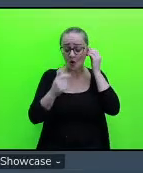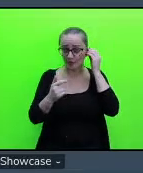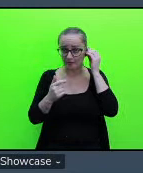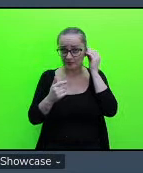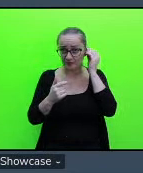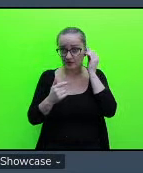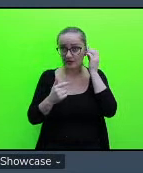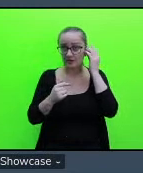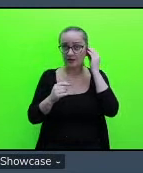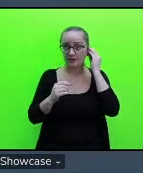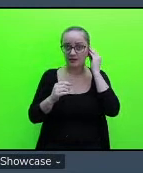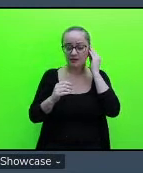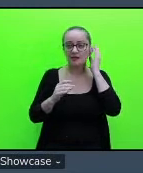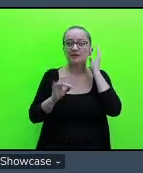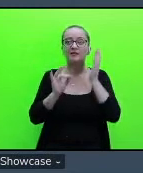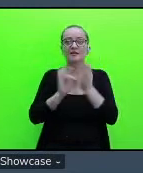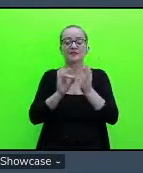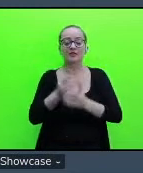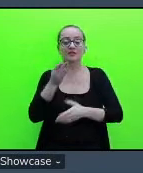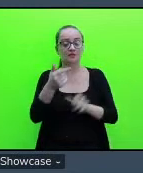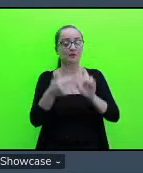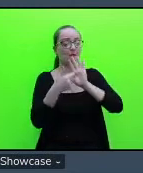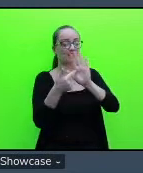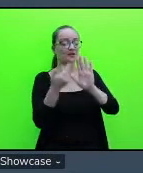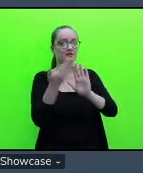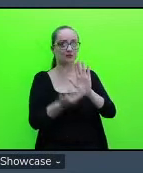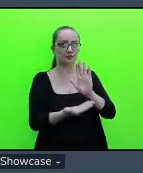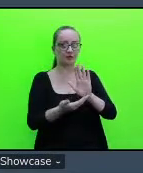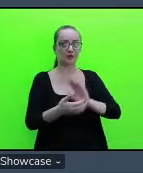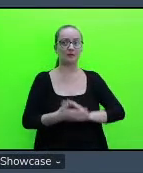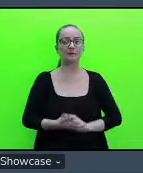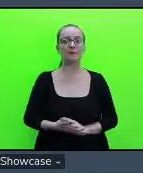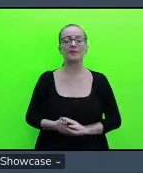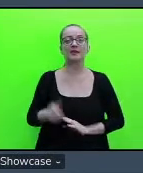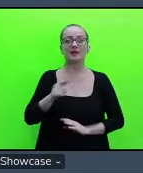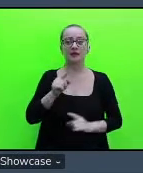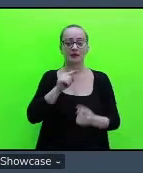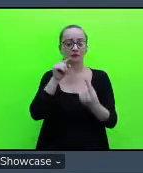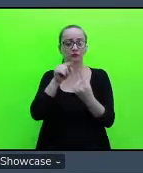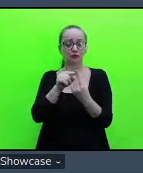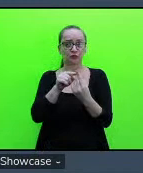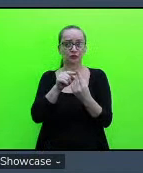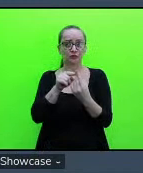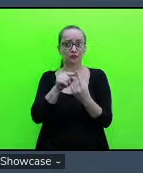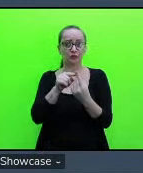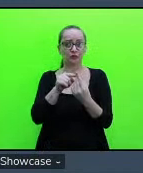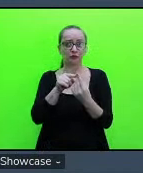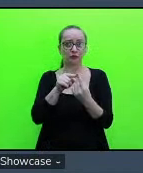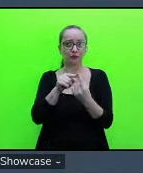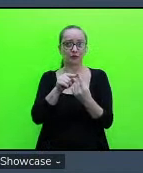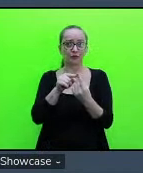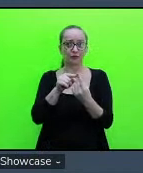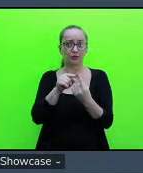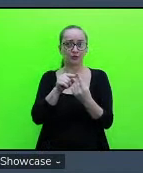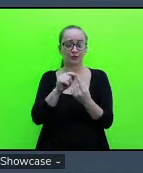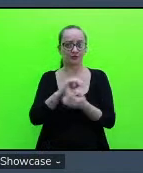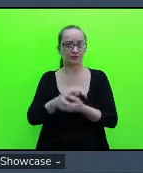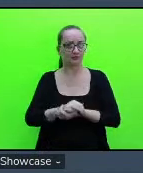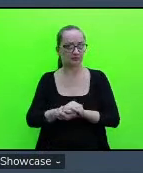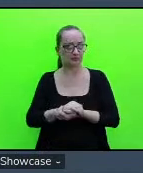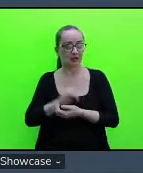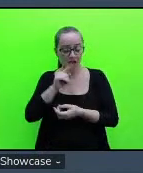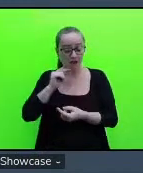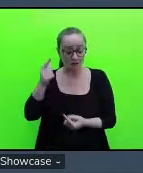verdade, o que você apresentou, a intenção dos Max Paynex que você apresentou,